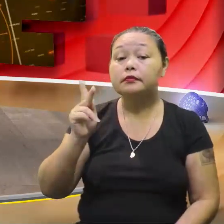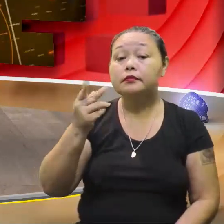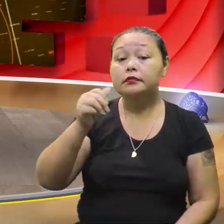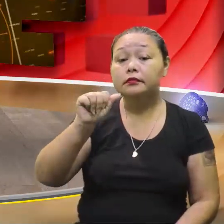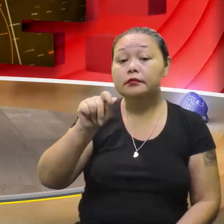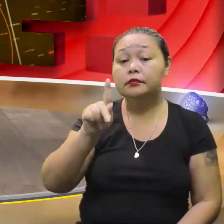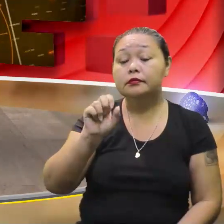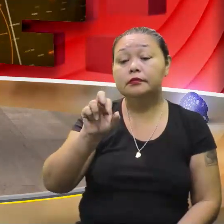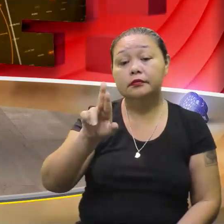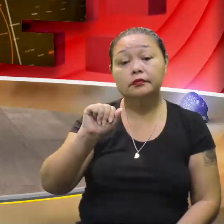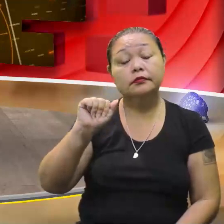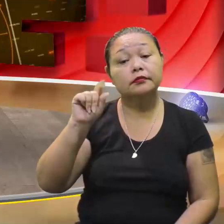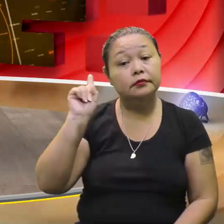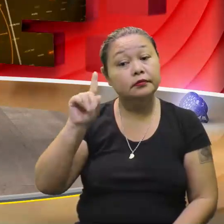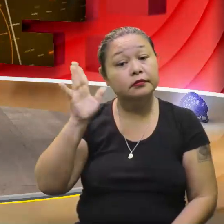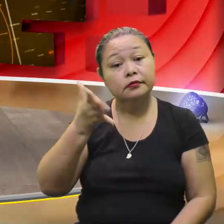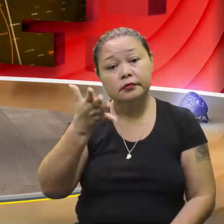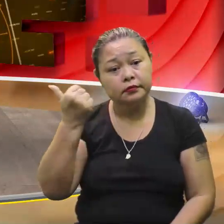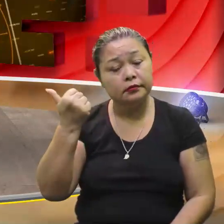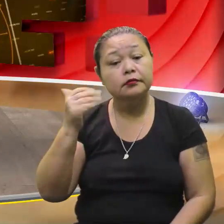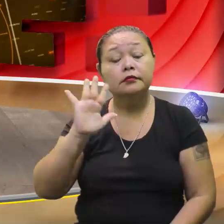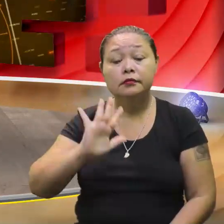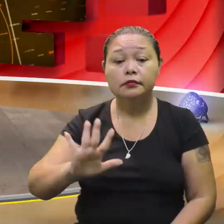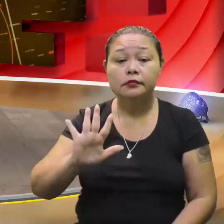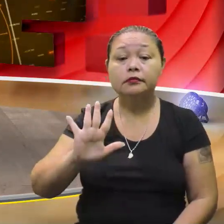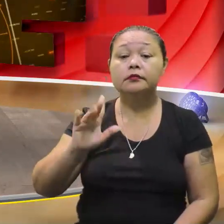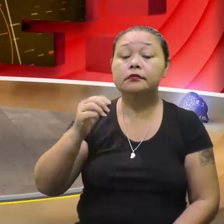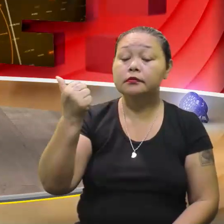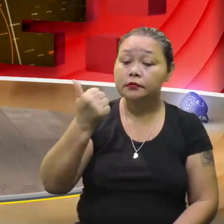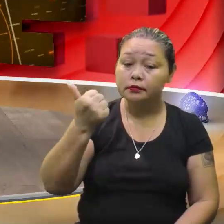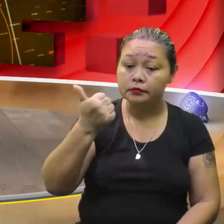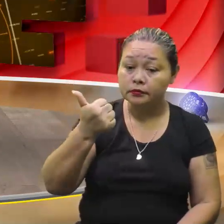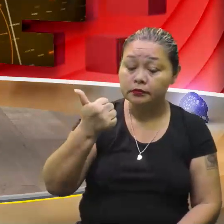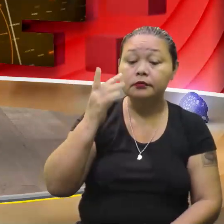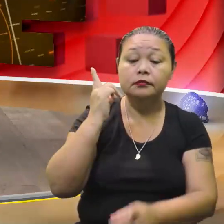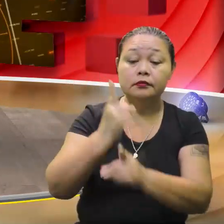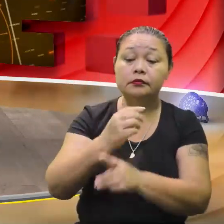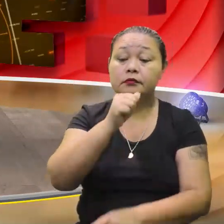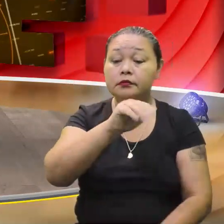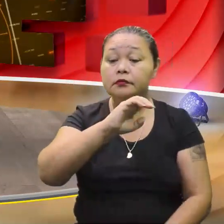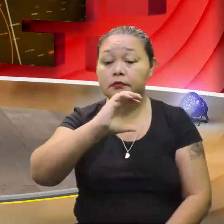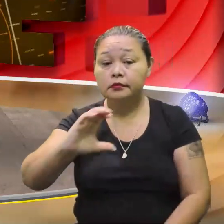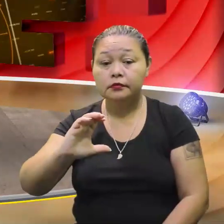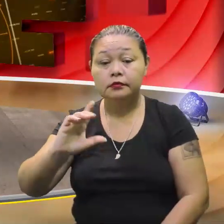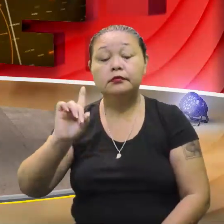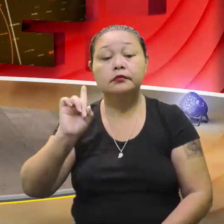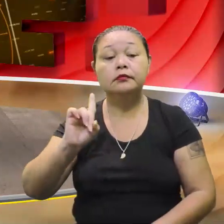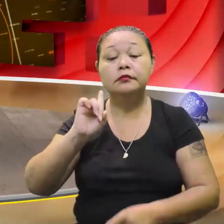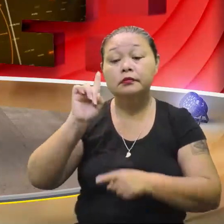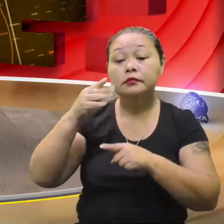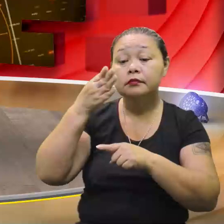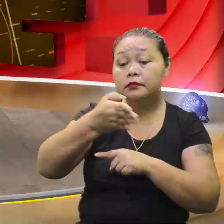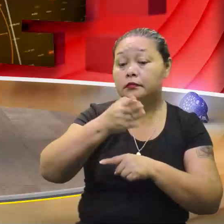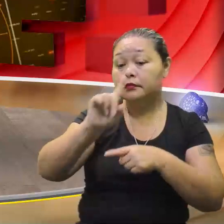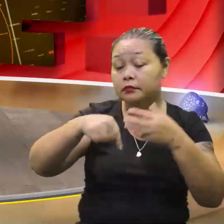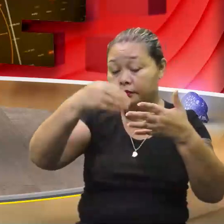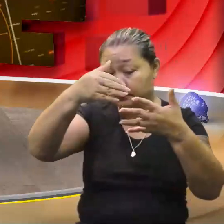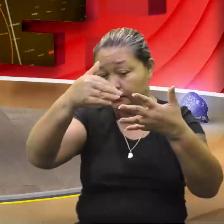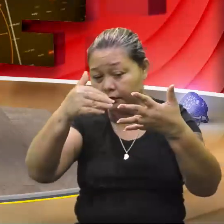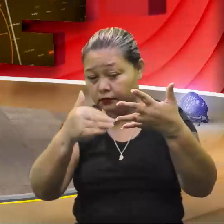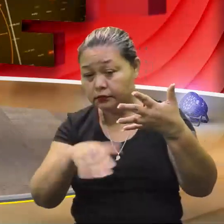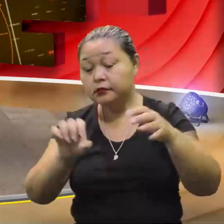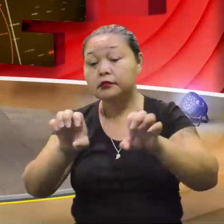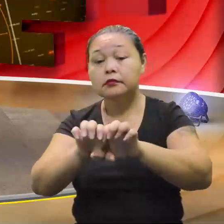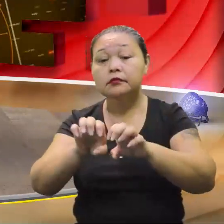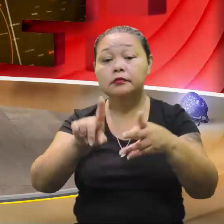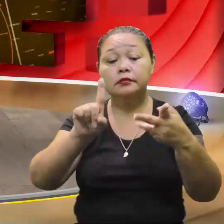tem um outro detalhezinho com o A. então vamos devagar, né? O primeiro passo, achar o A, o B e o C, que vai determinar o restante todo da